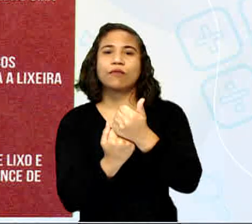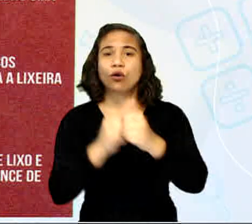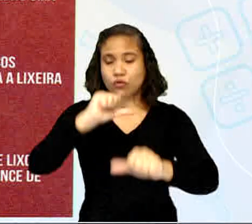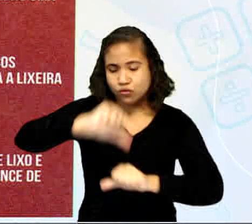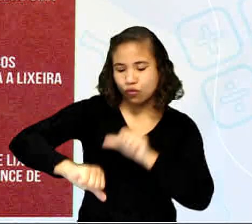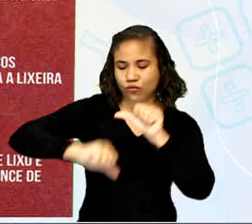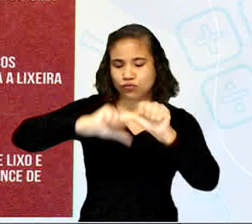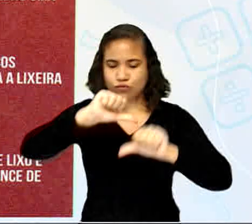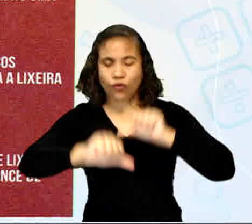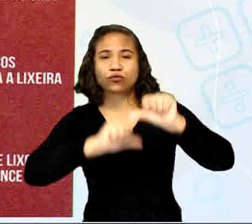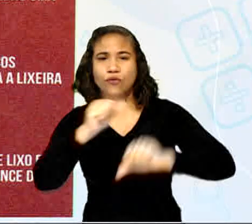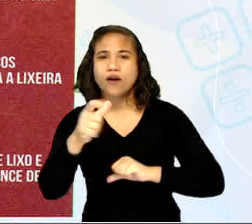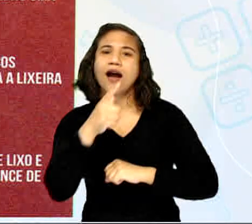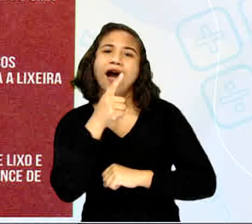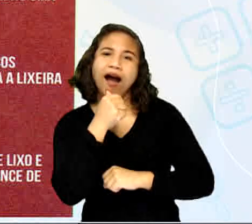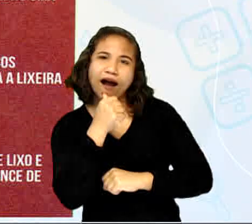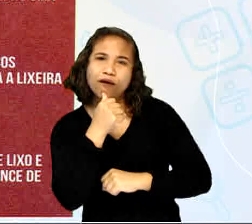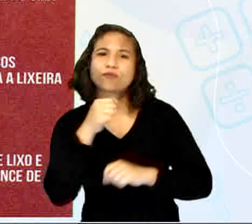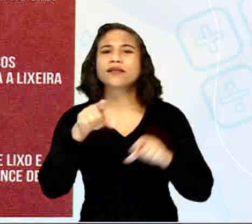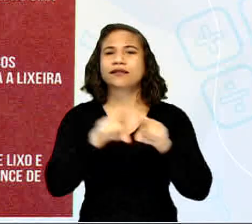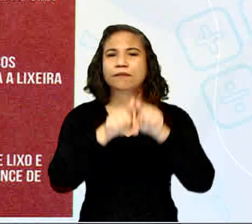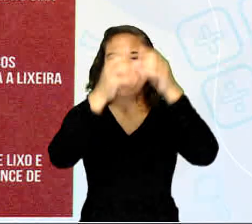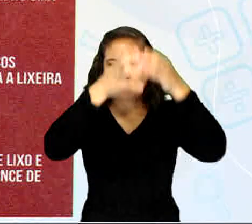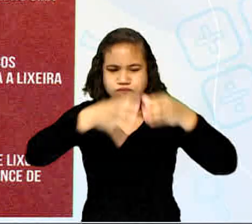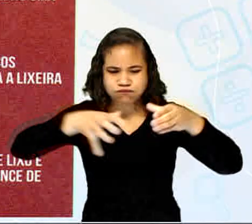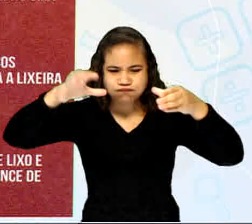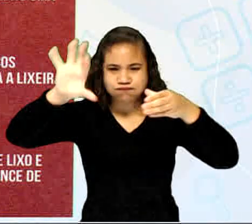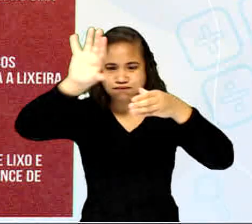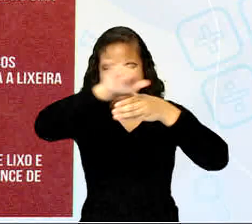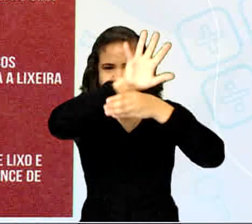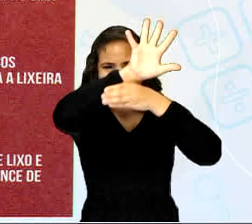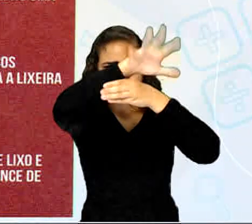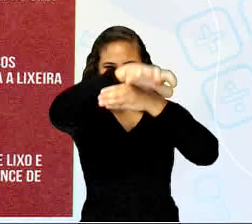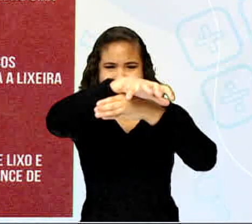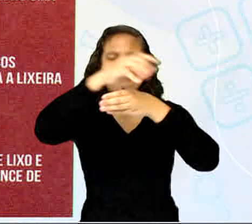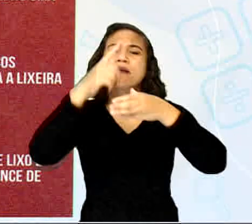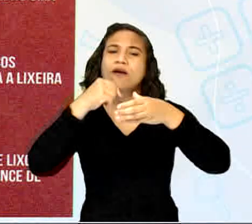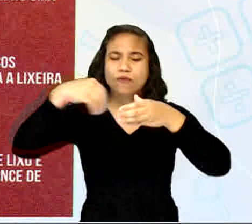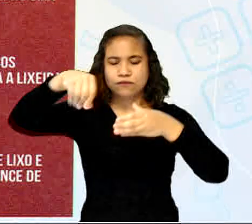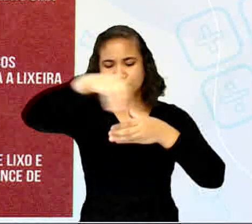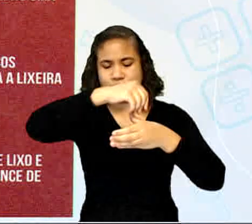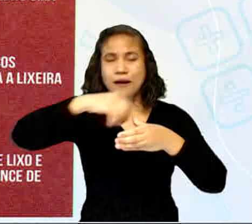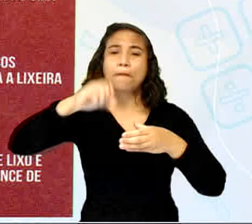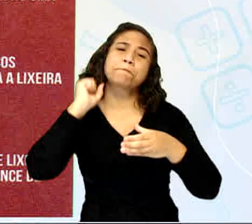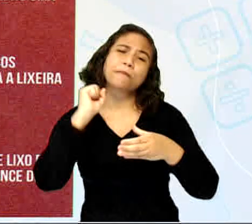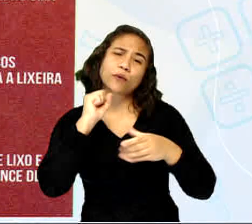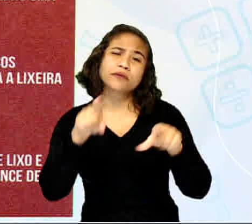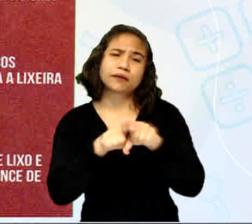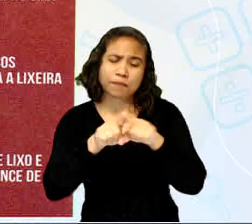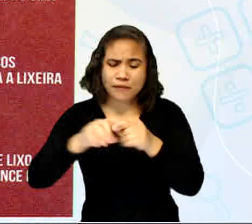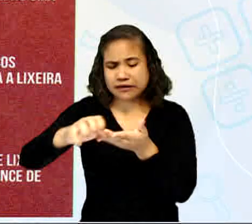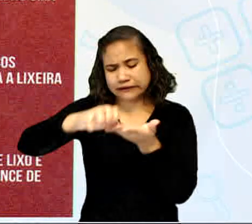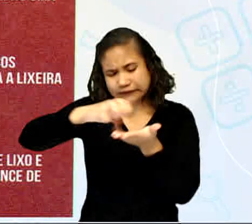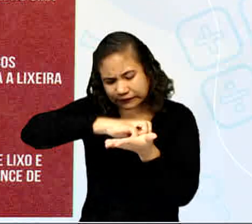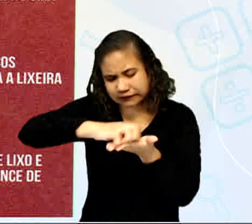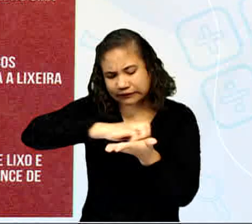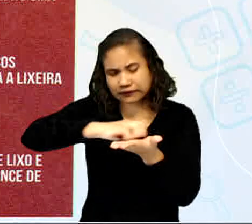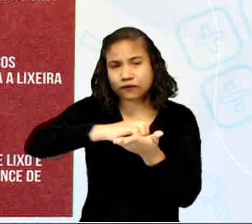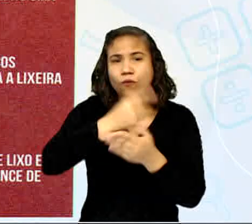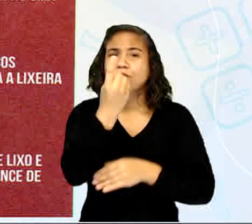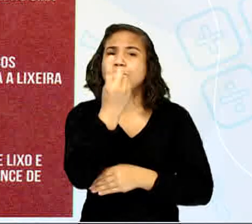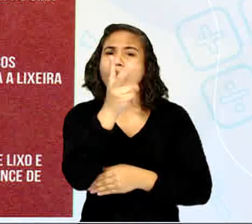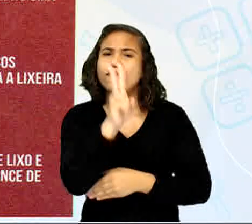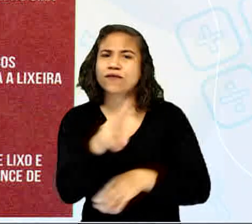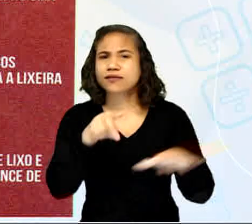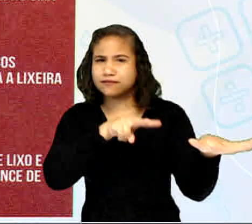vasos de plantas aquáticas e lave-os com escova. Água e sabão uma vez por semana.